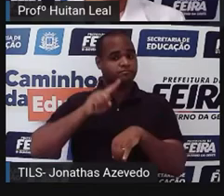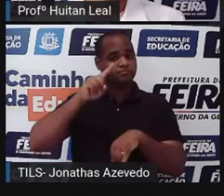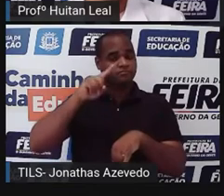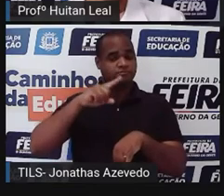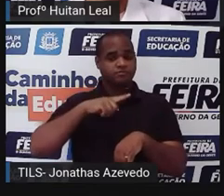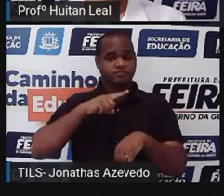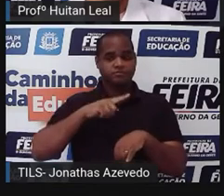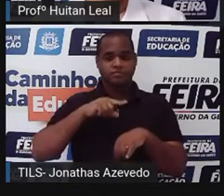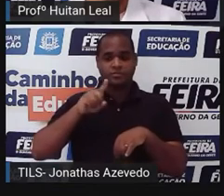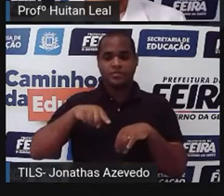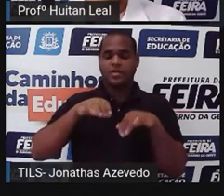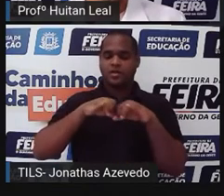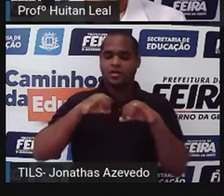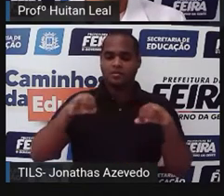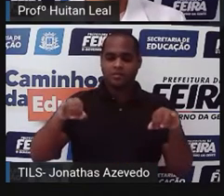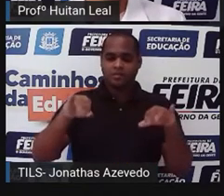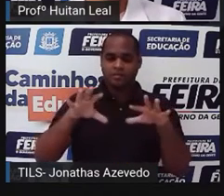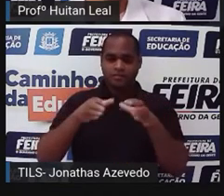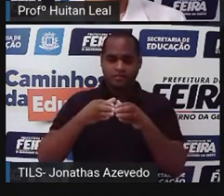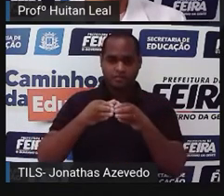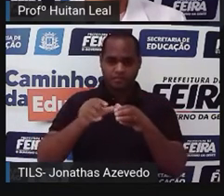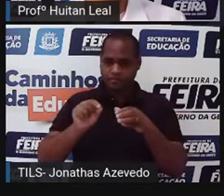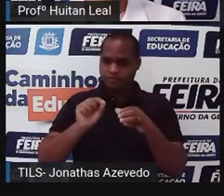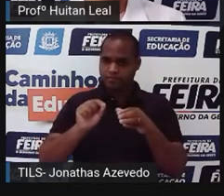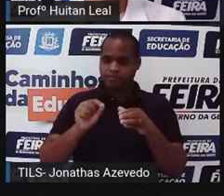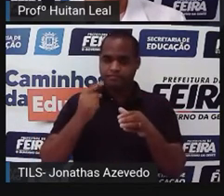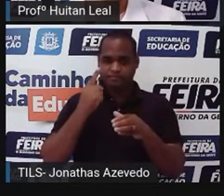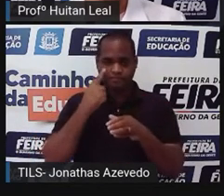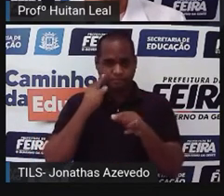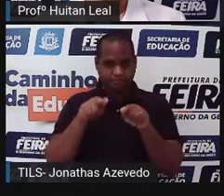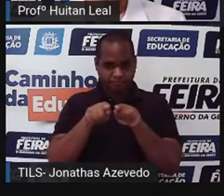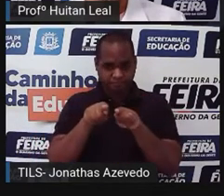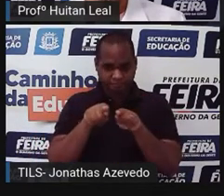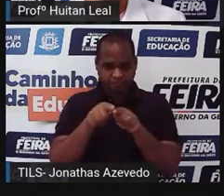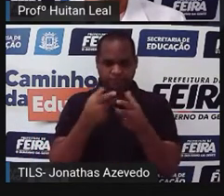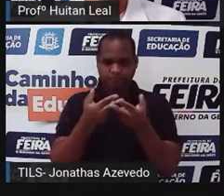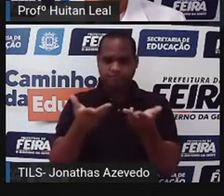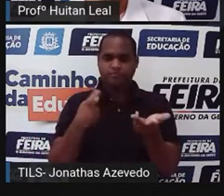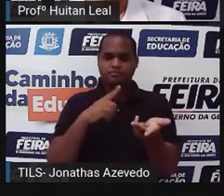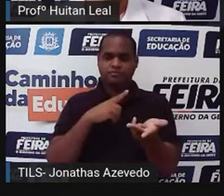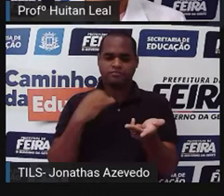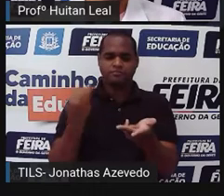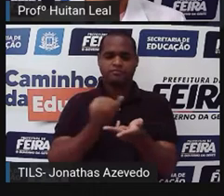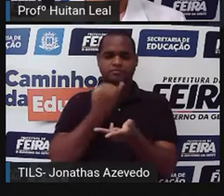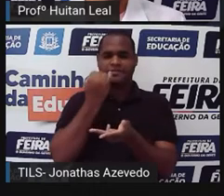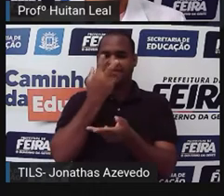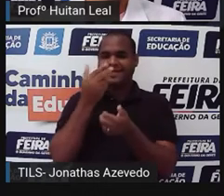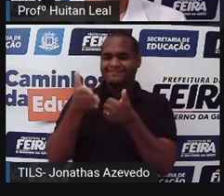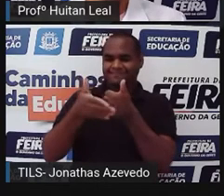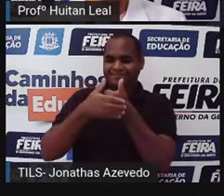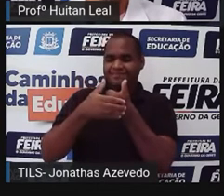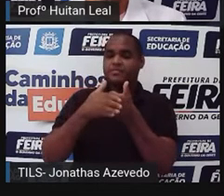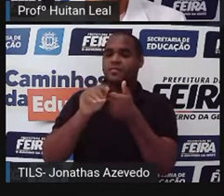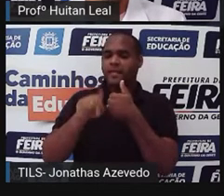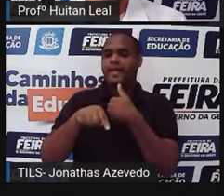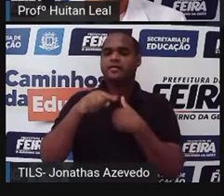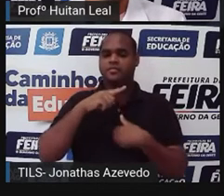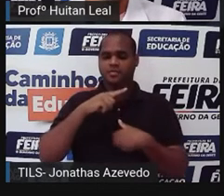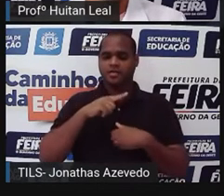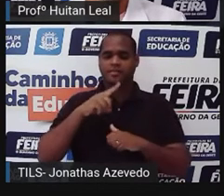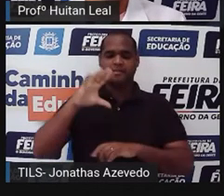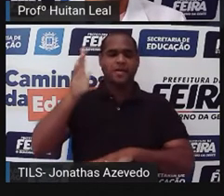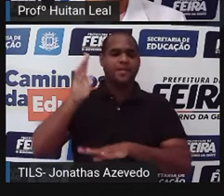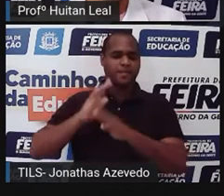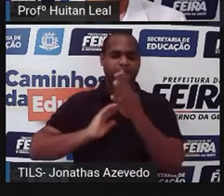da notícia. Aí vemos também as formas implícitas. Essas são mais ocultas, mas elas acontecem de